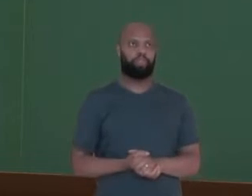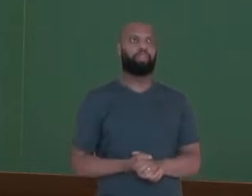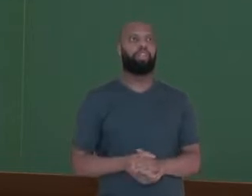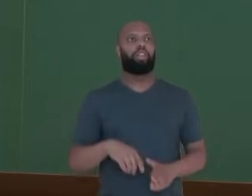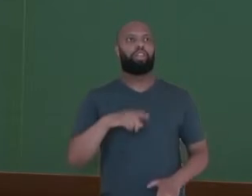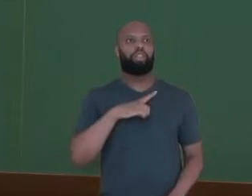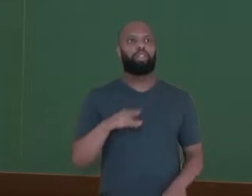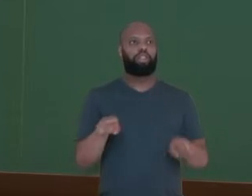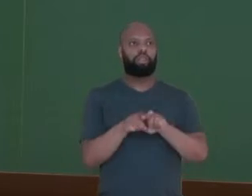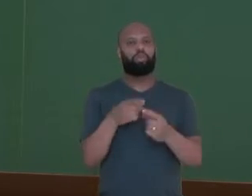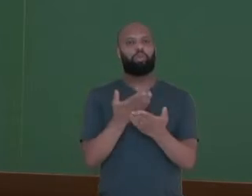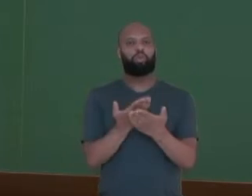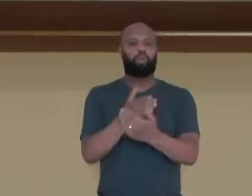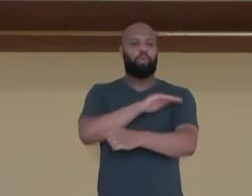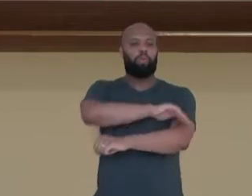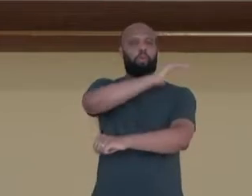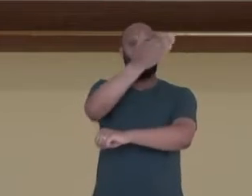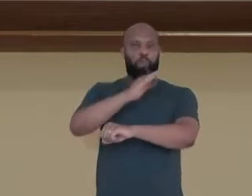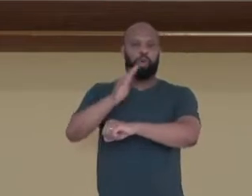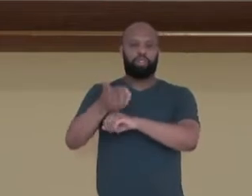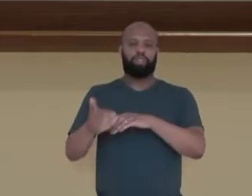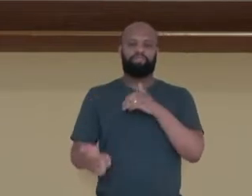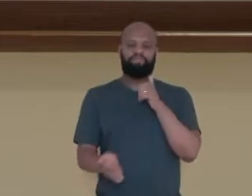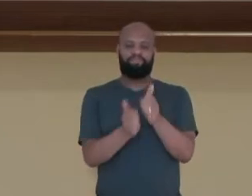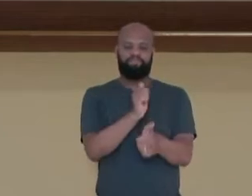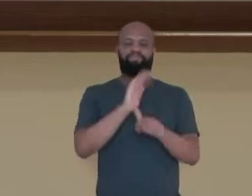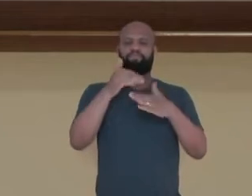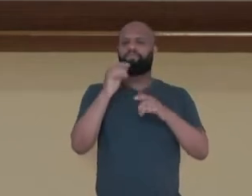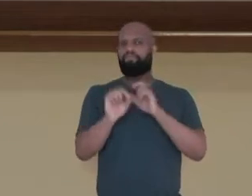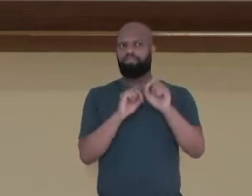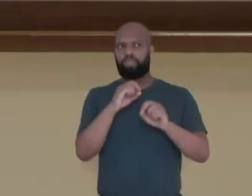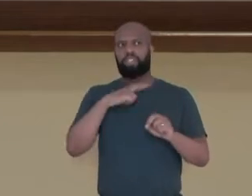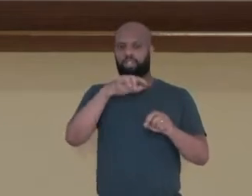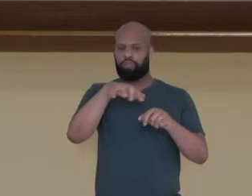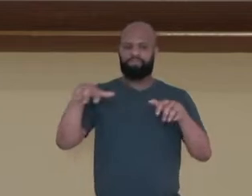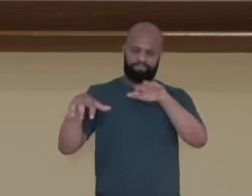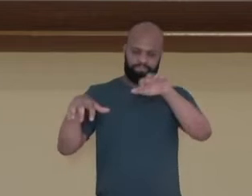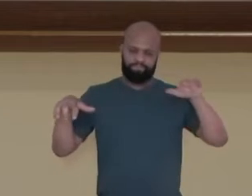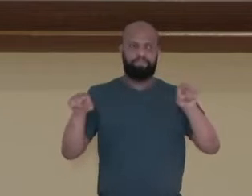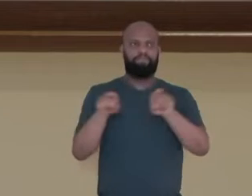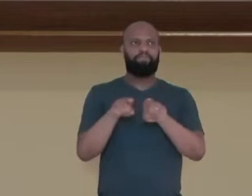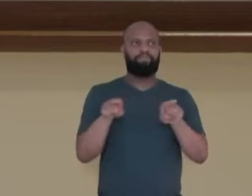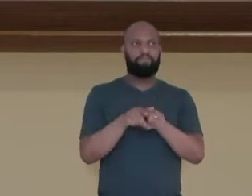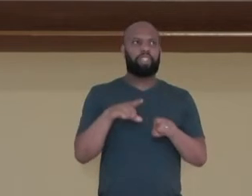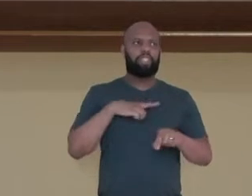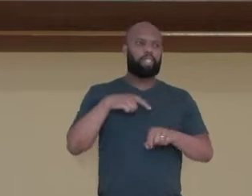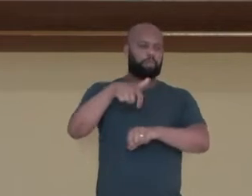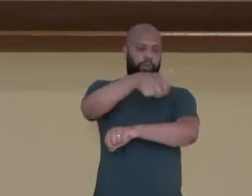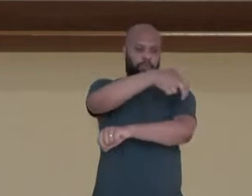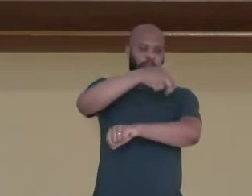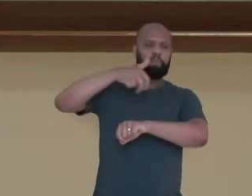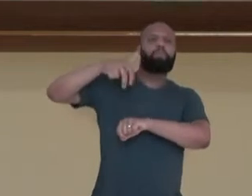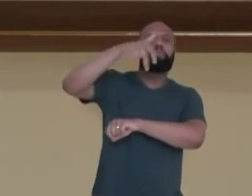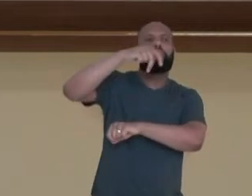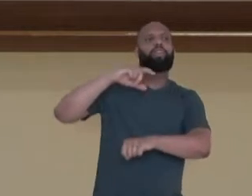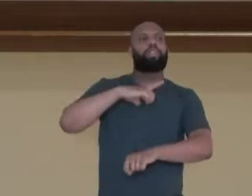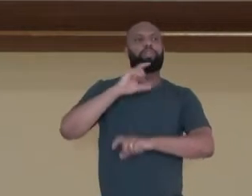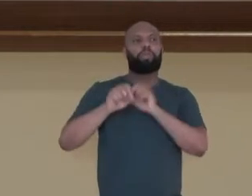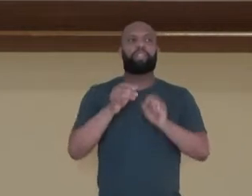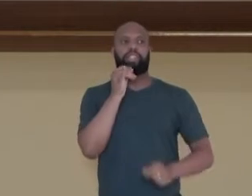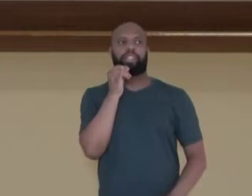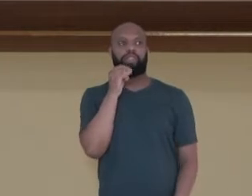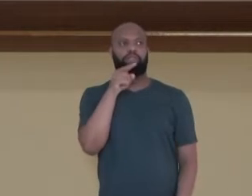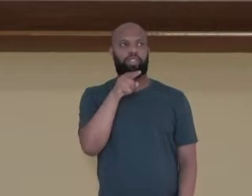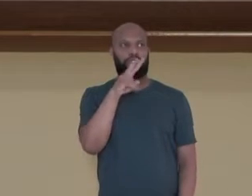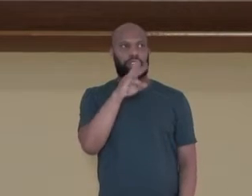gente viu sobre o montanhismo. Então, o montanhismo, ele se divide, ali, né? O ato de subir montanha, se divide em você.